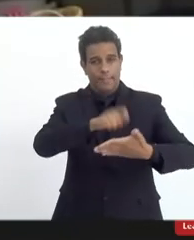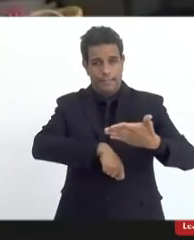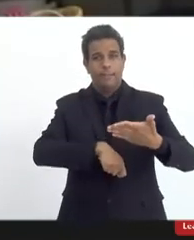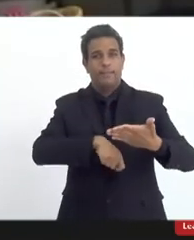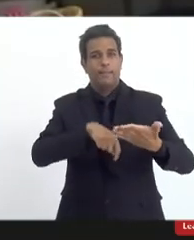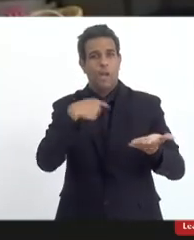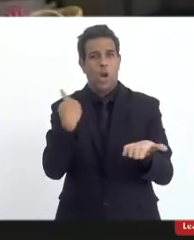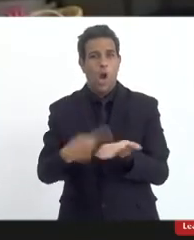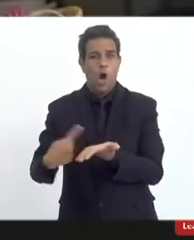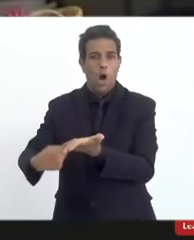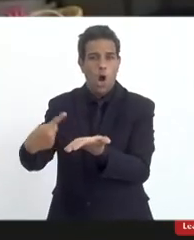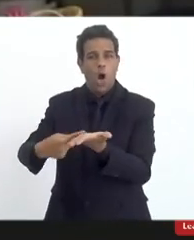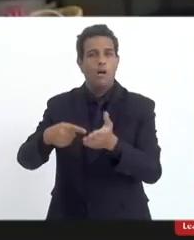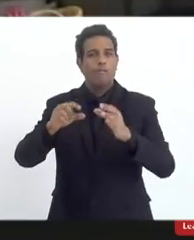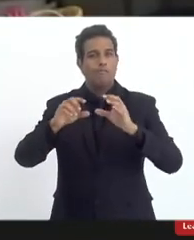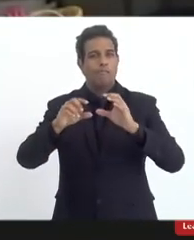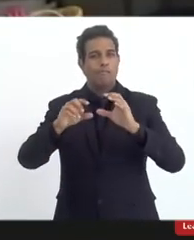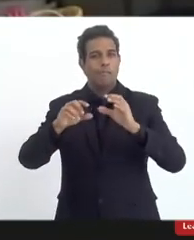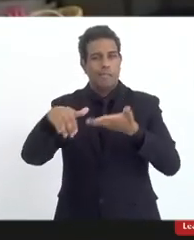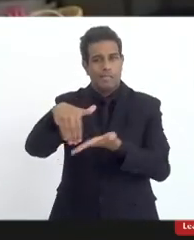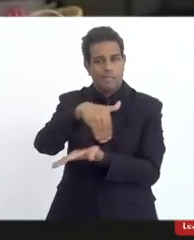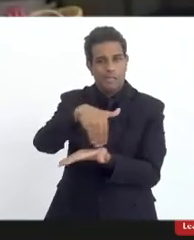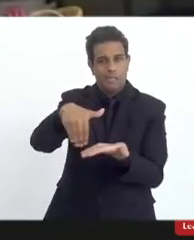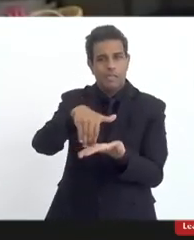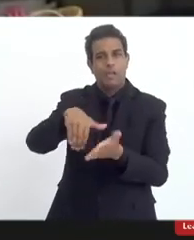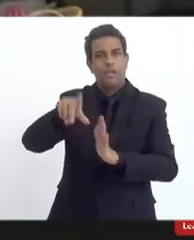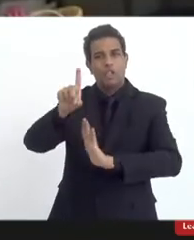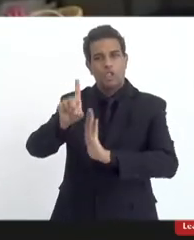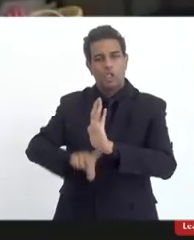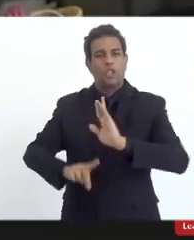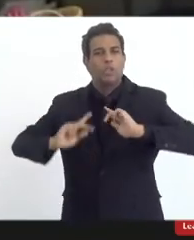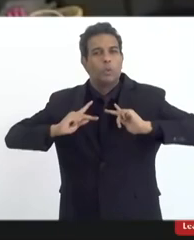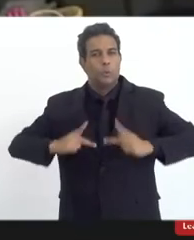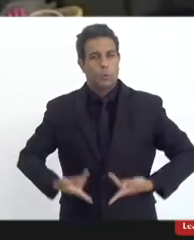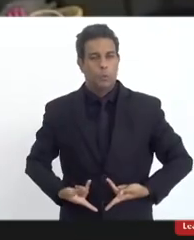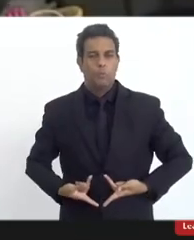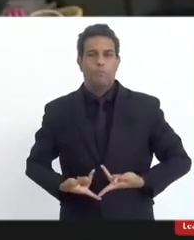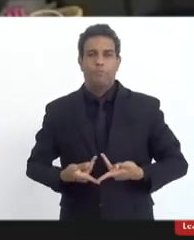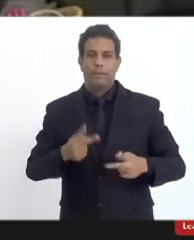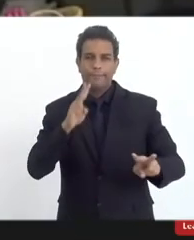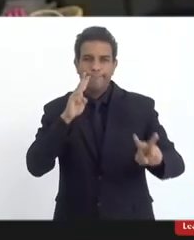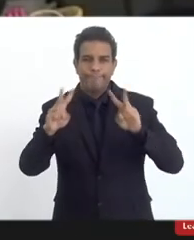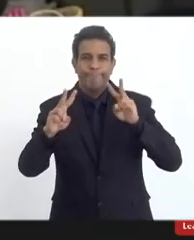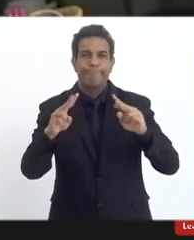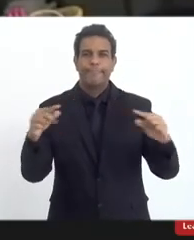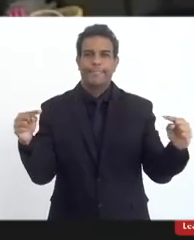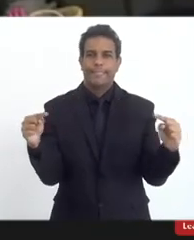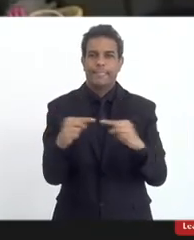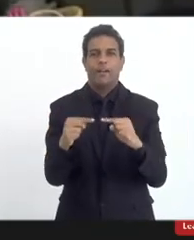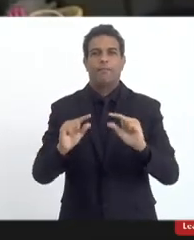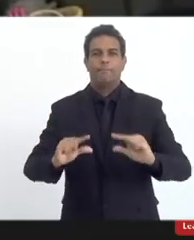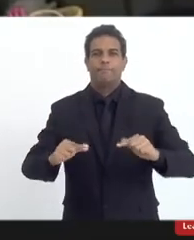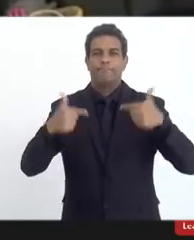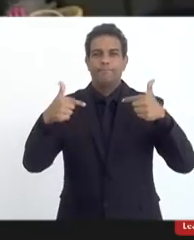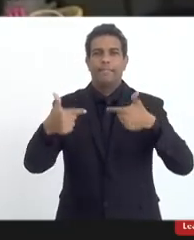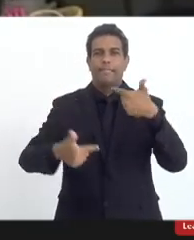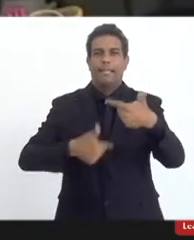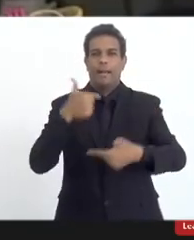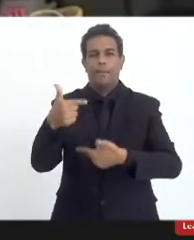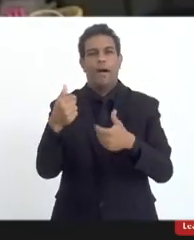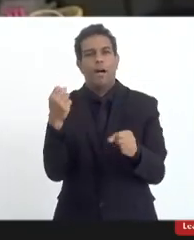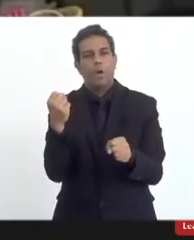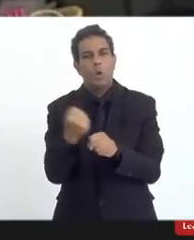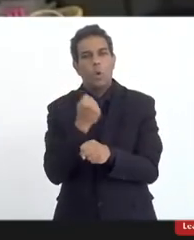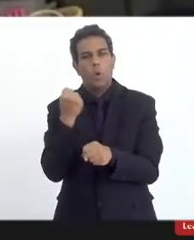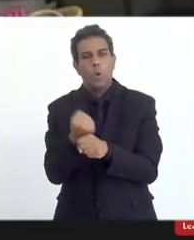acordo de cooperação como secretário de direitos humanos ou seja a gente está bastante tempo trabalhando com